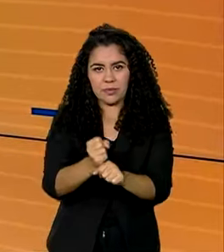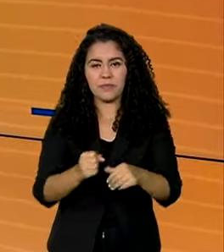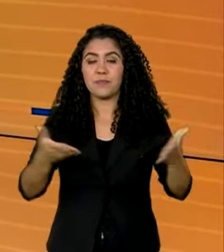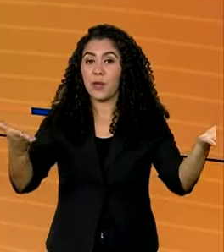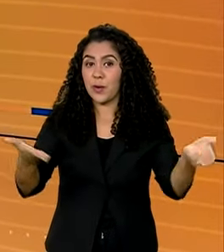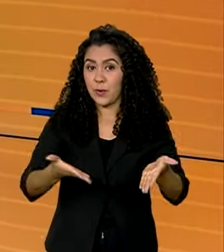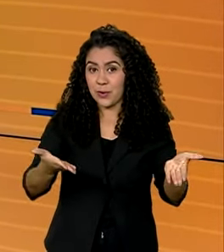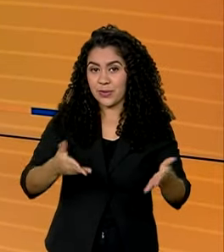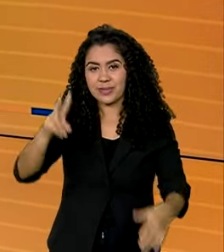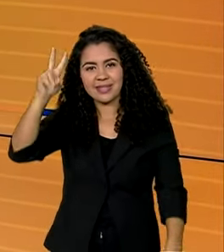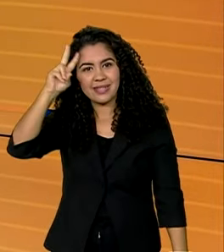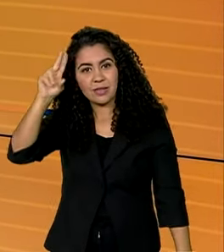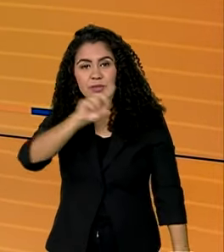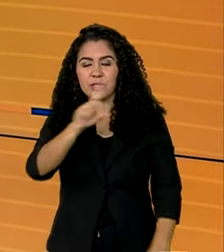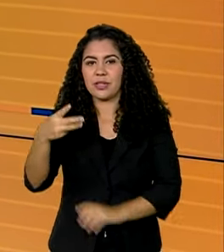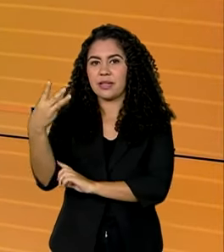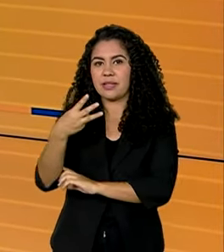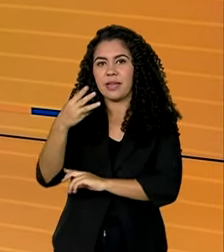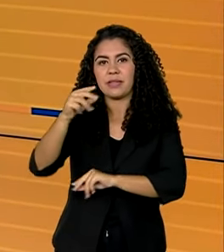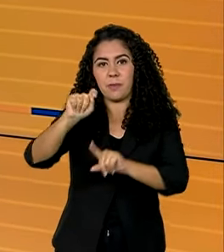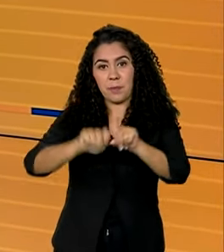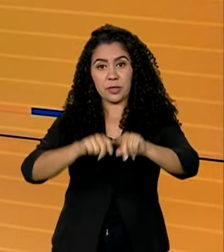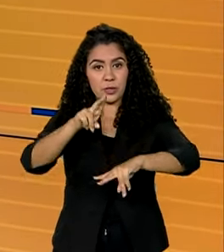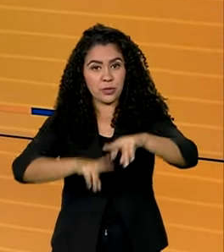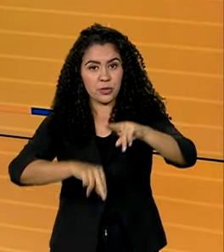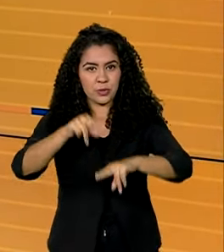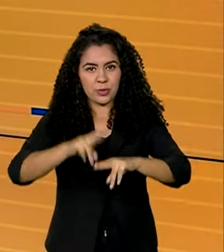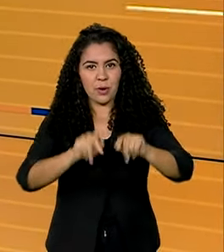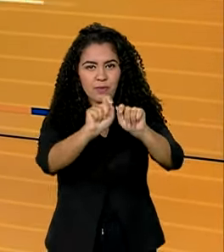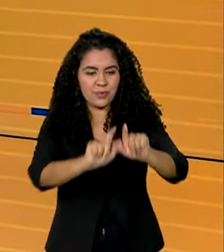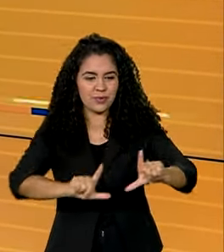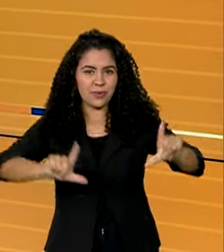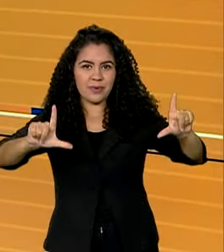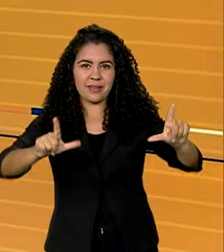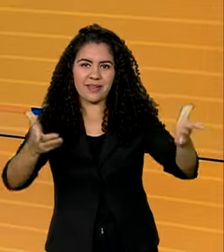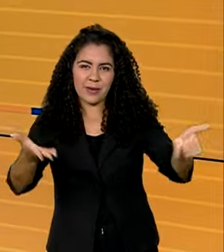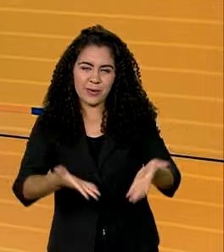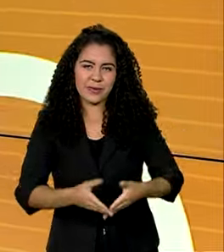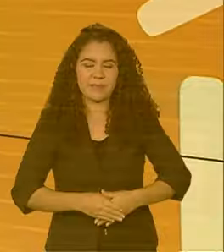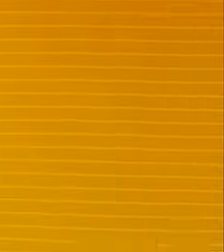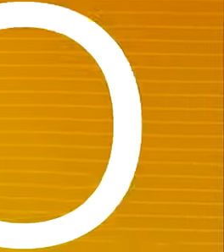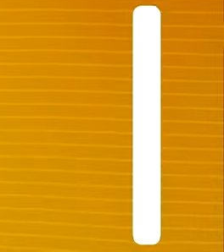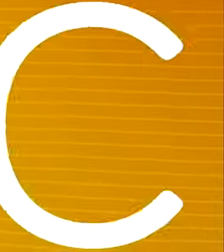anos. Segunda-feira, 3 de junho, o Brasil em Dia começa agora.